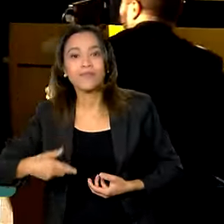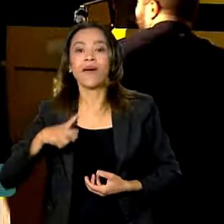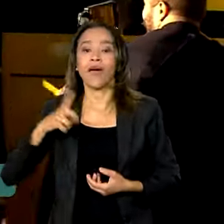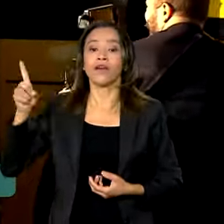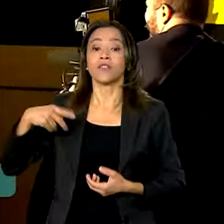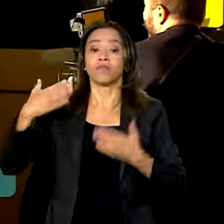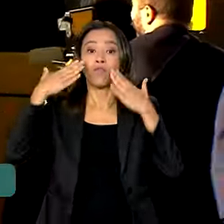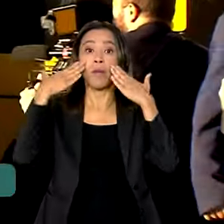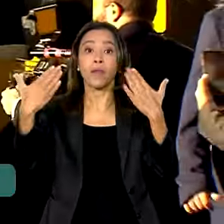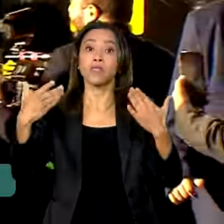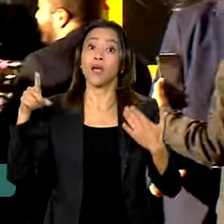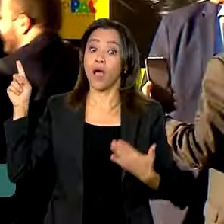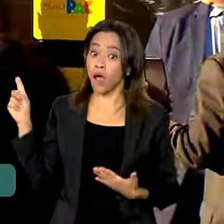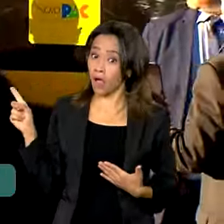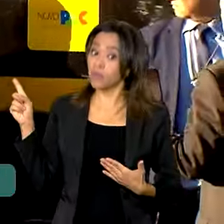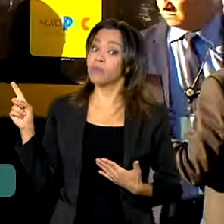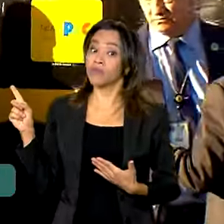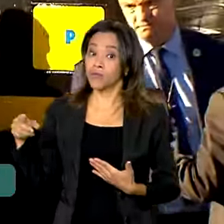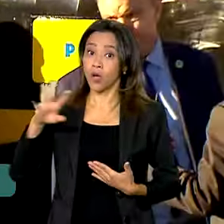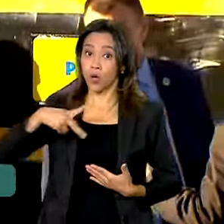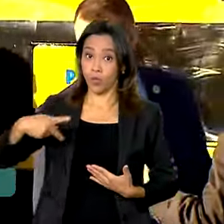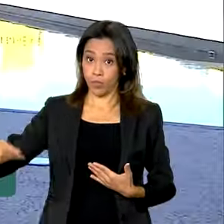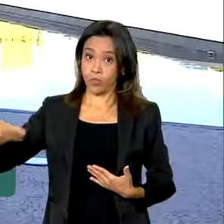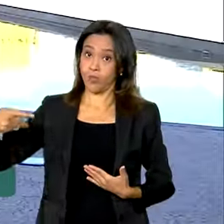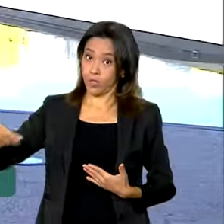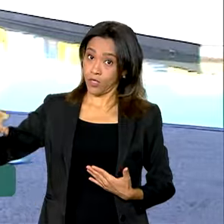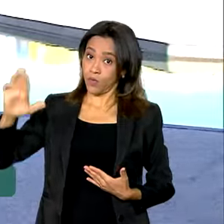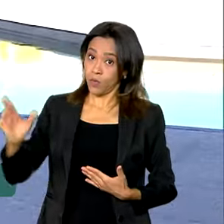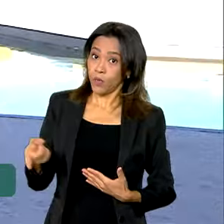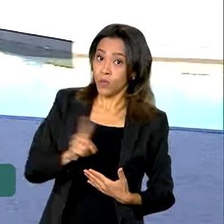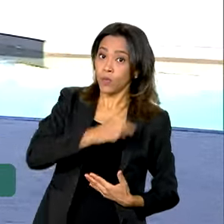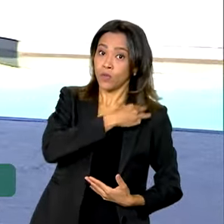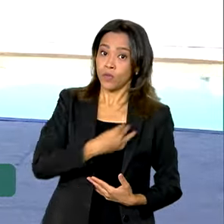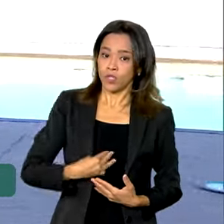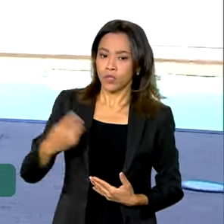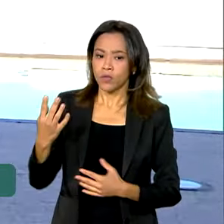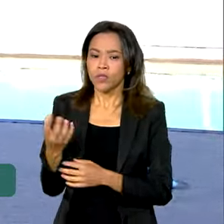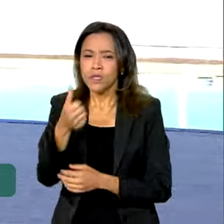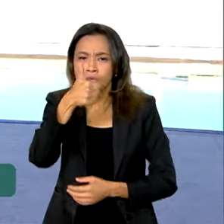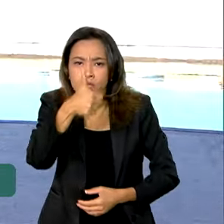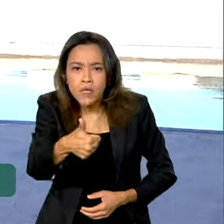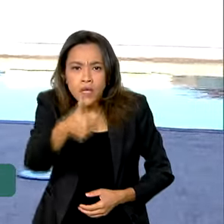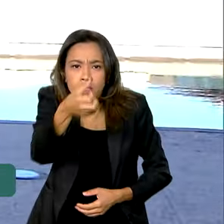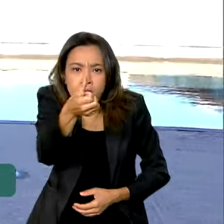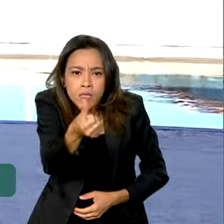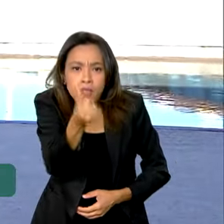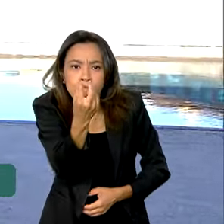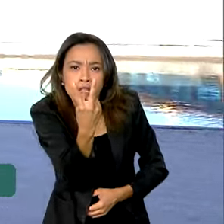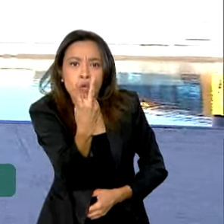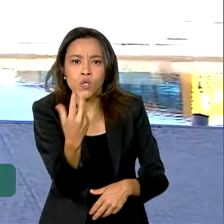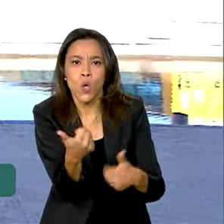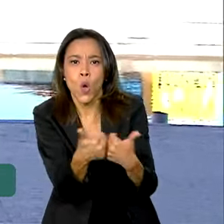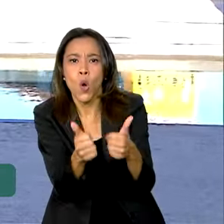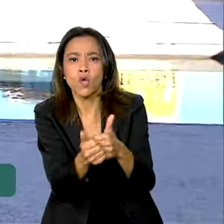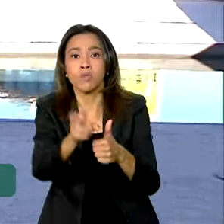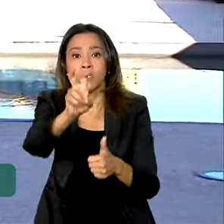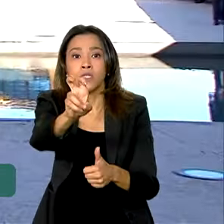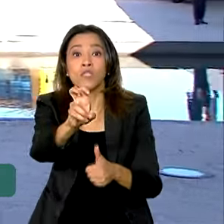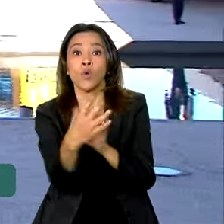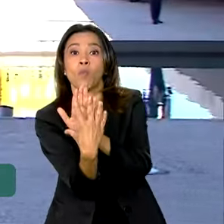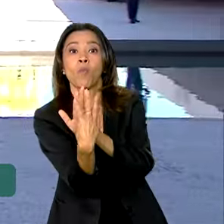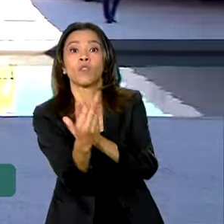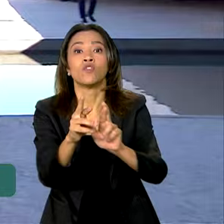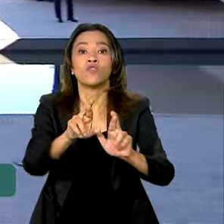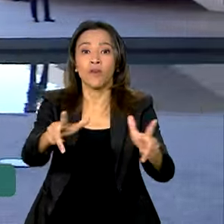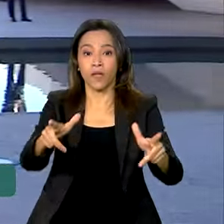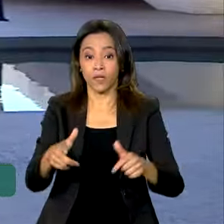presidente Lula e ao ministro da Educação, Camilo Santana. Os 162 ônibus de cinco diferentes modelos fazem